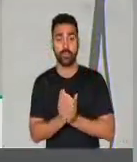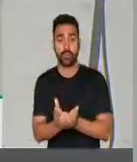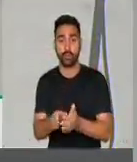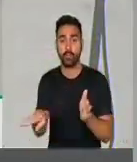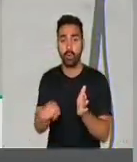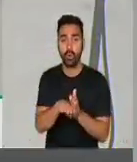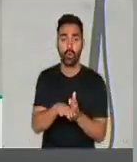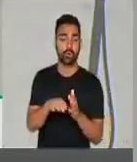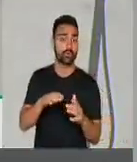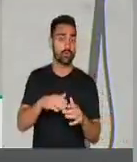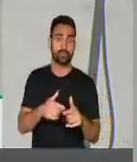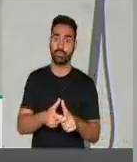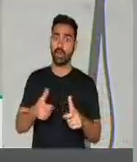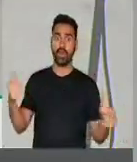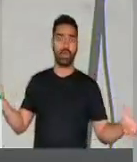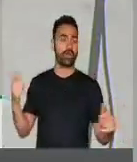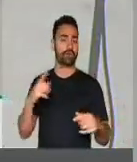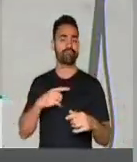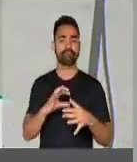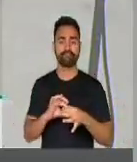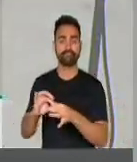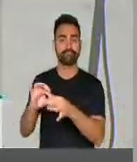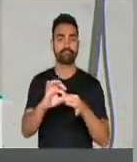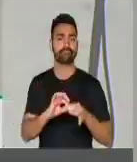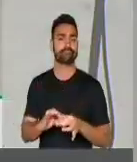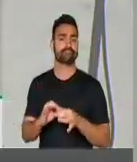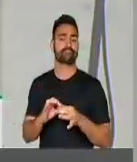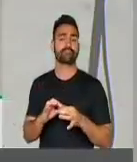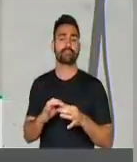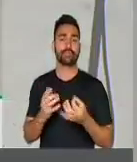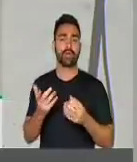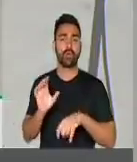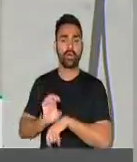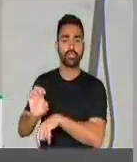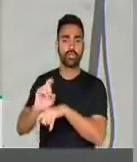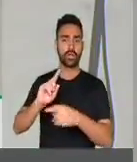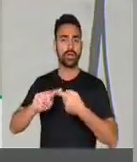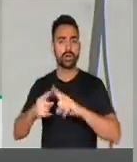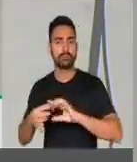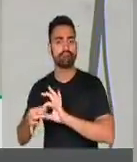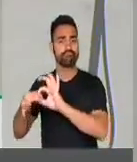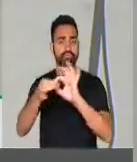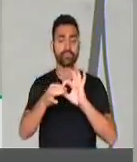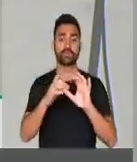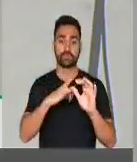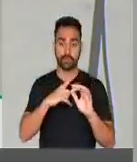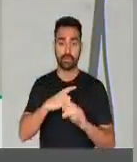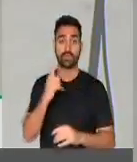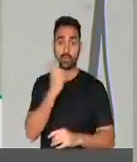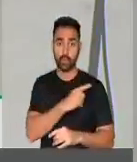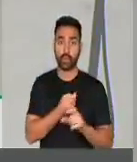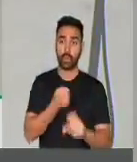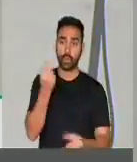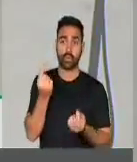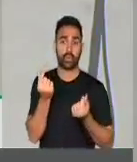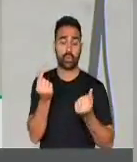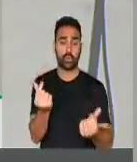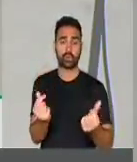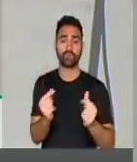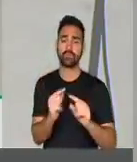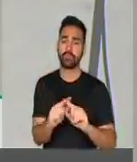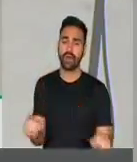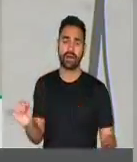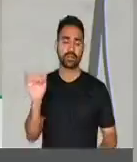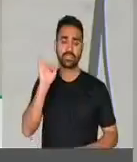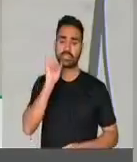equipamentos que nós temos na cidade, integrador entre regiões, equipamento econômico importante que gera dividendos para o município, mas,